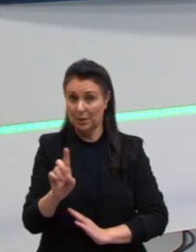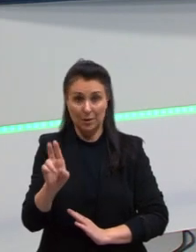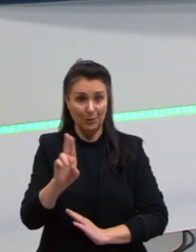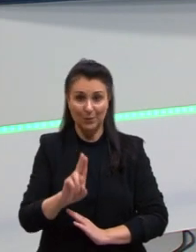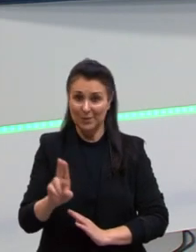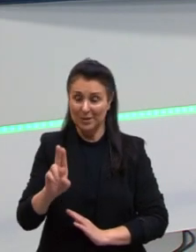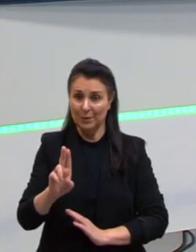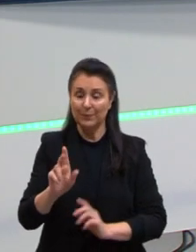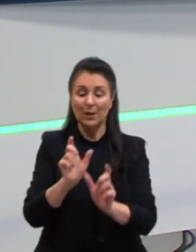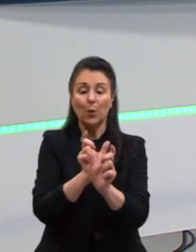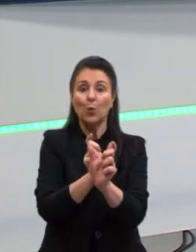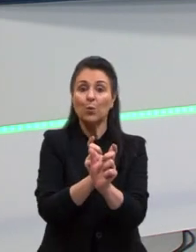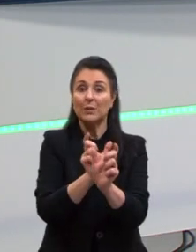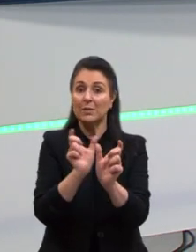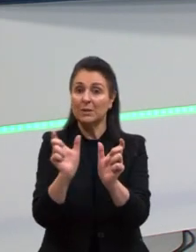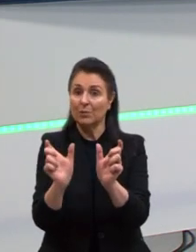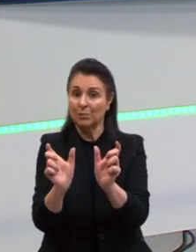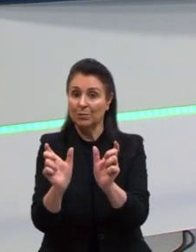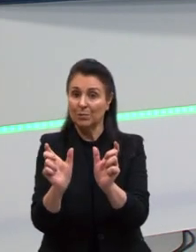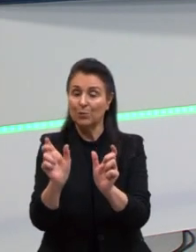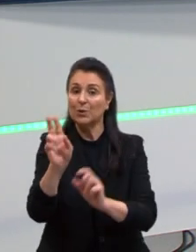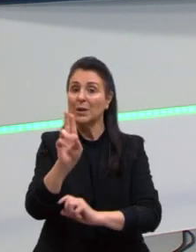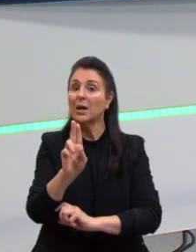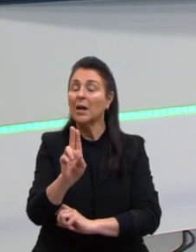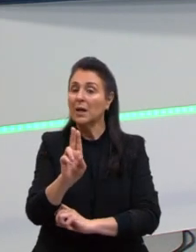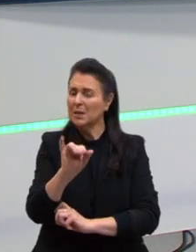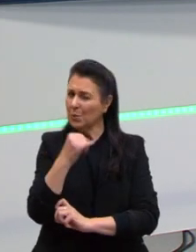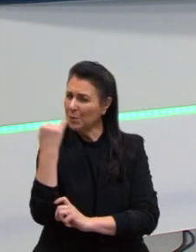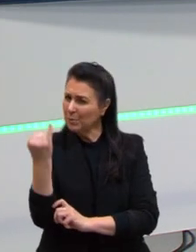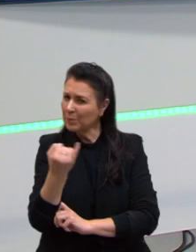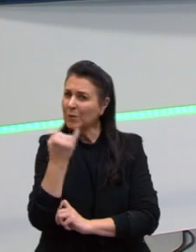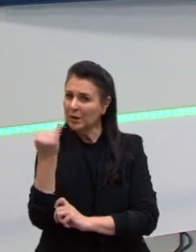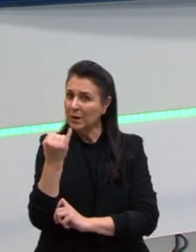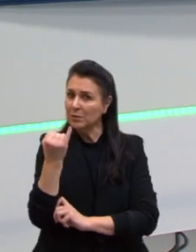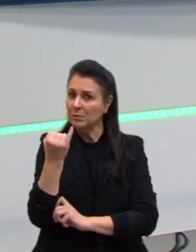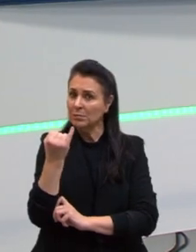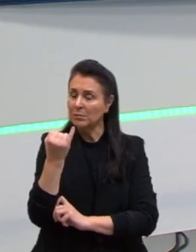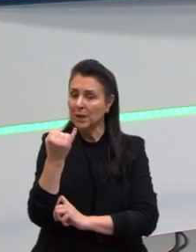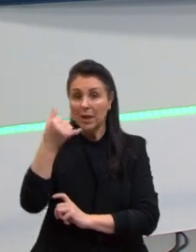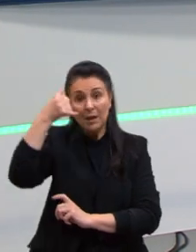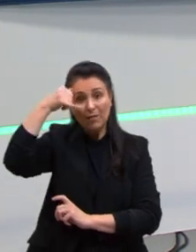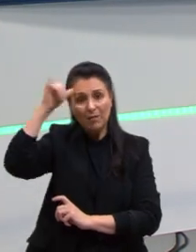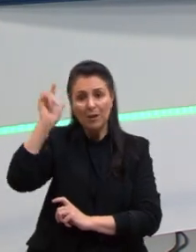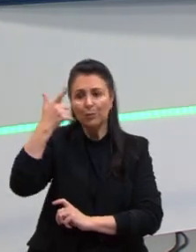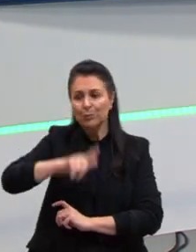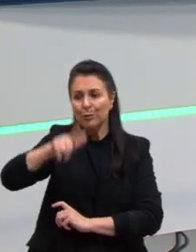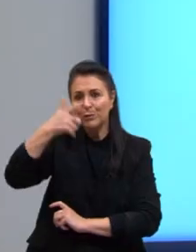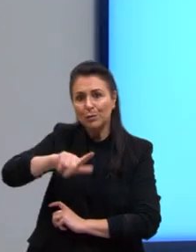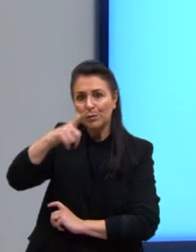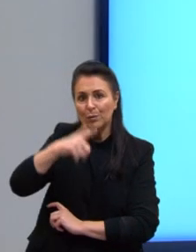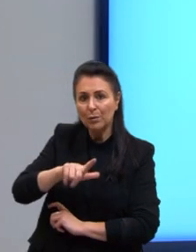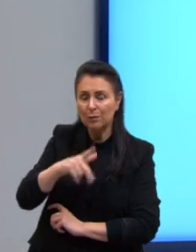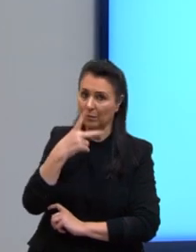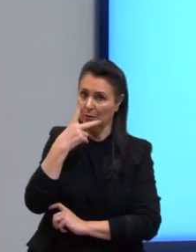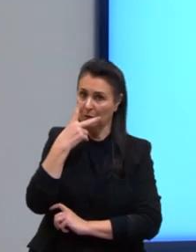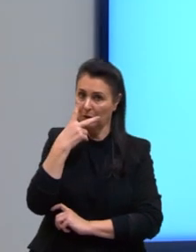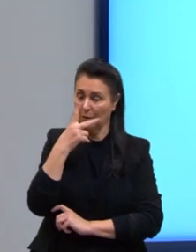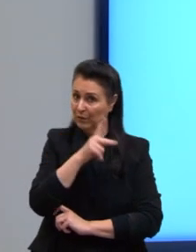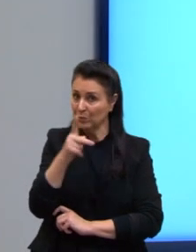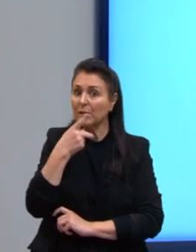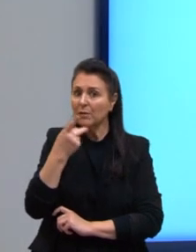sinônimos, eles vão servir não só para evitar repetição, como eu citei agora há pouco.